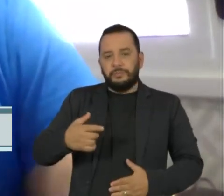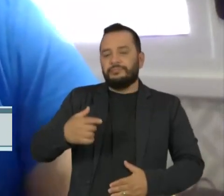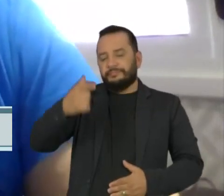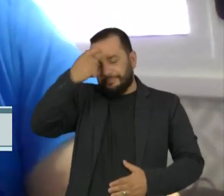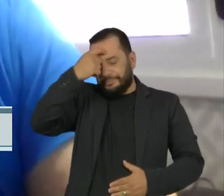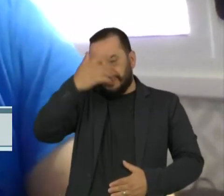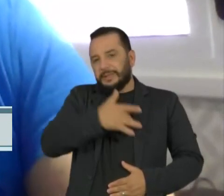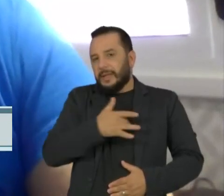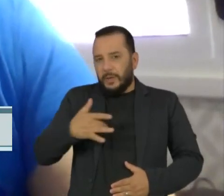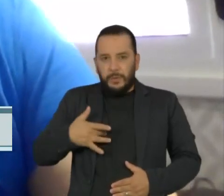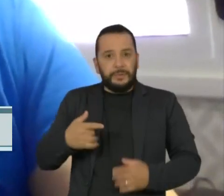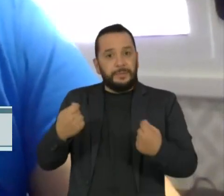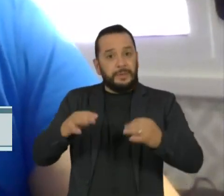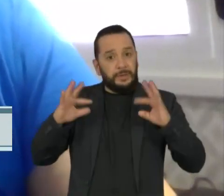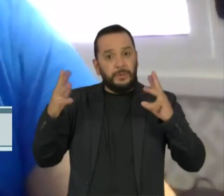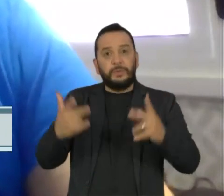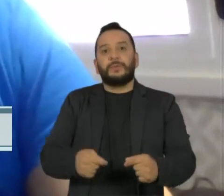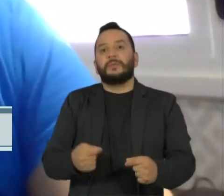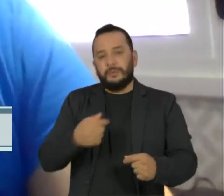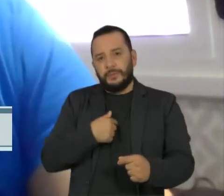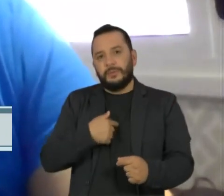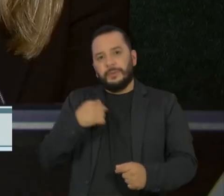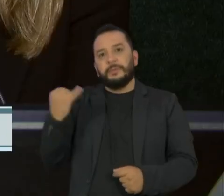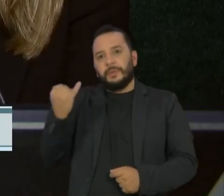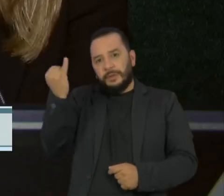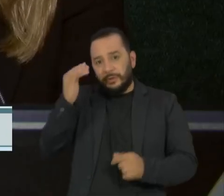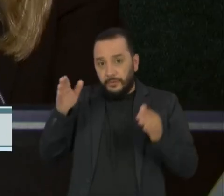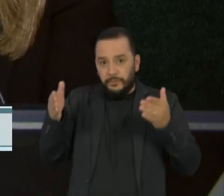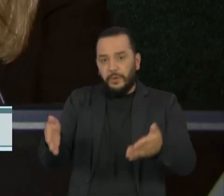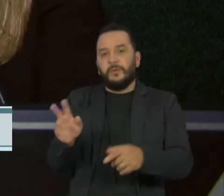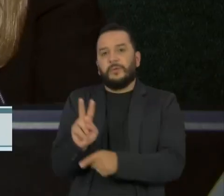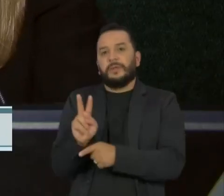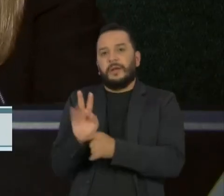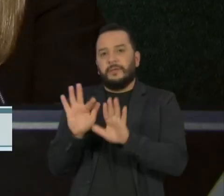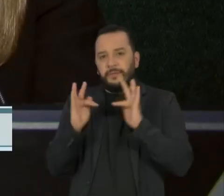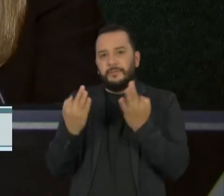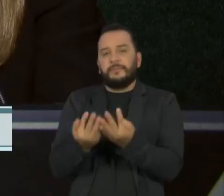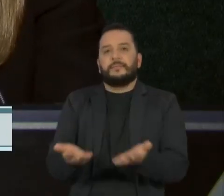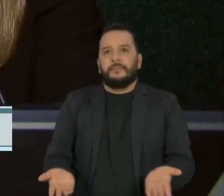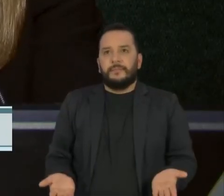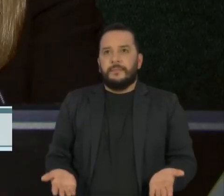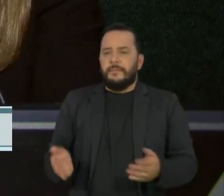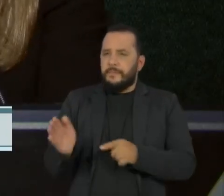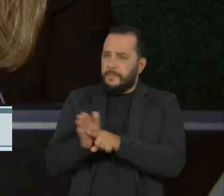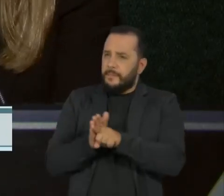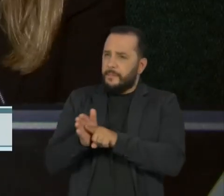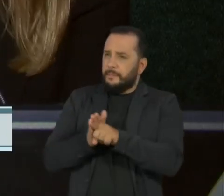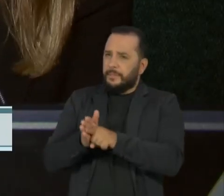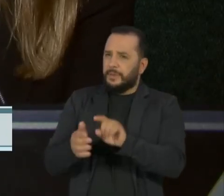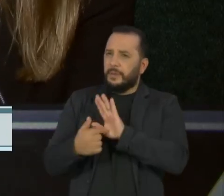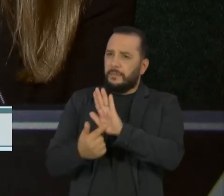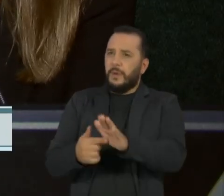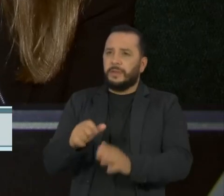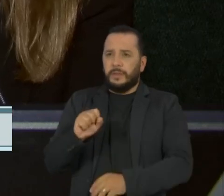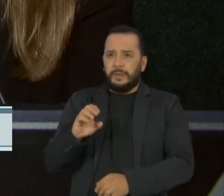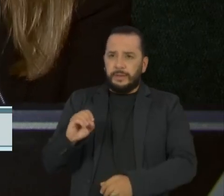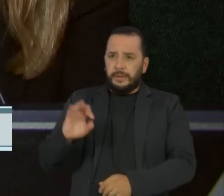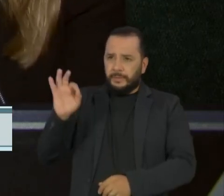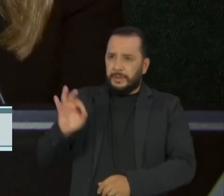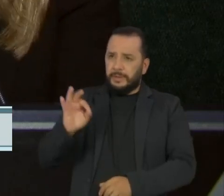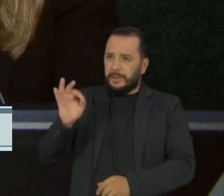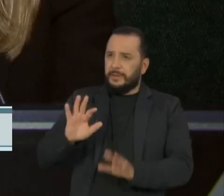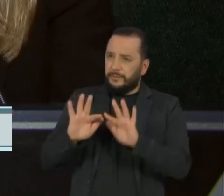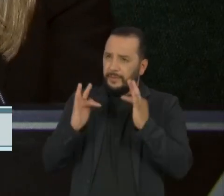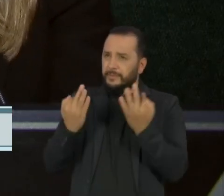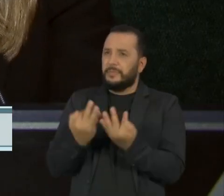um pacote completo de atenção a essas famílias. O levantamento também mostra que para 80% das famílias,